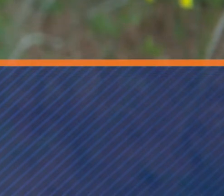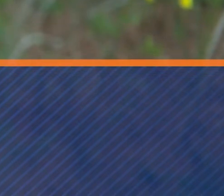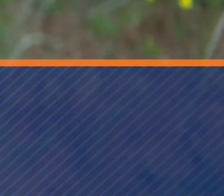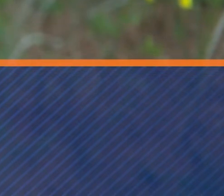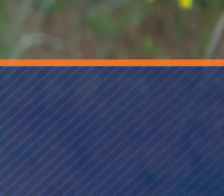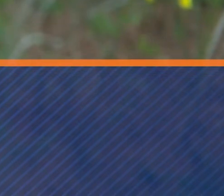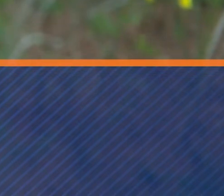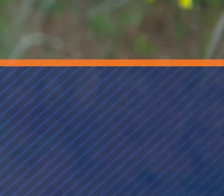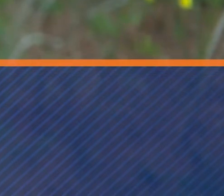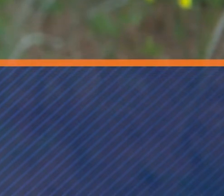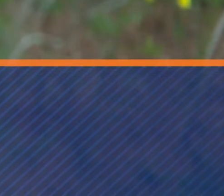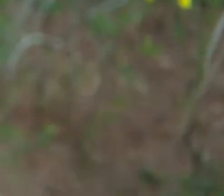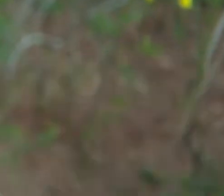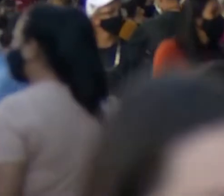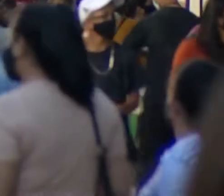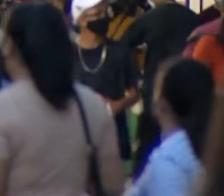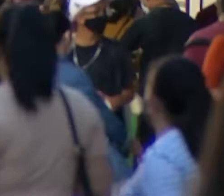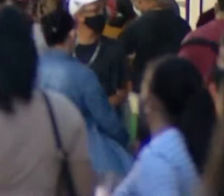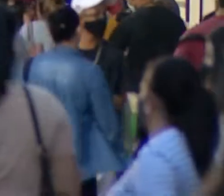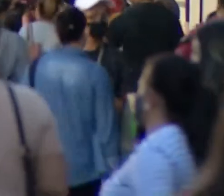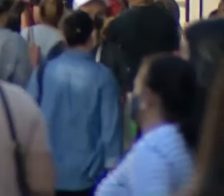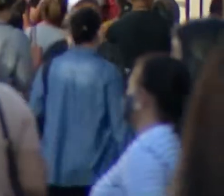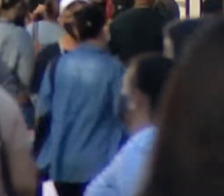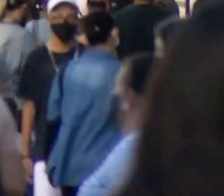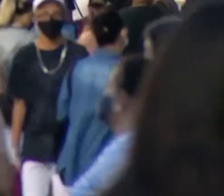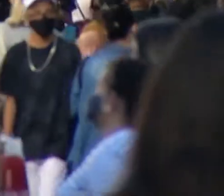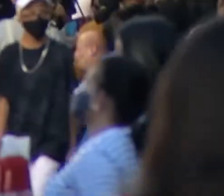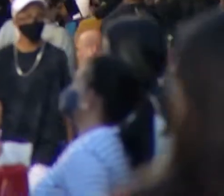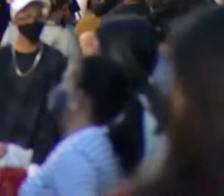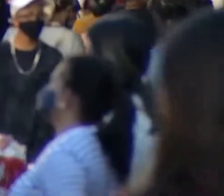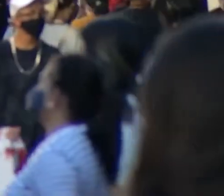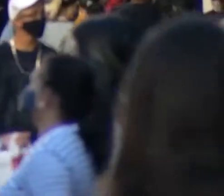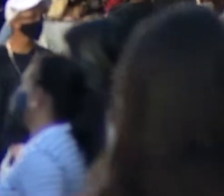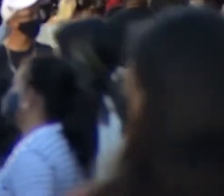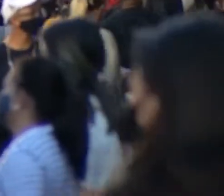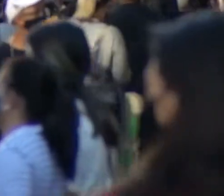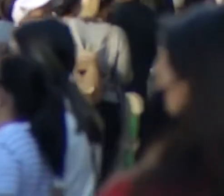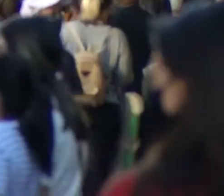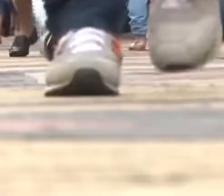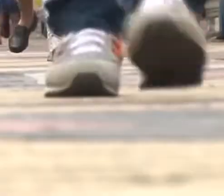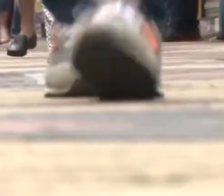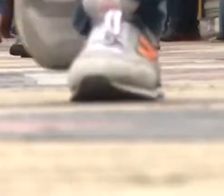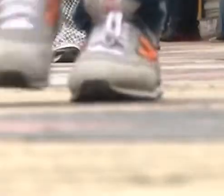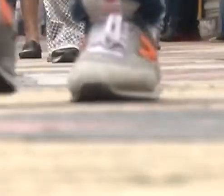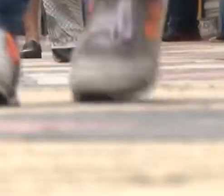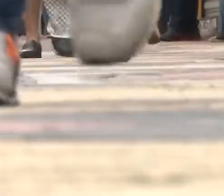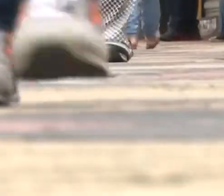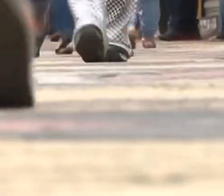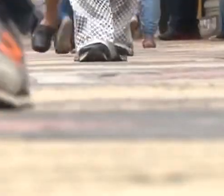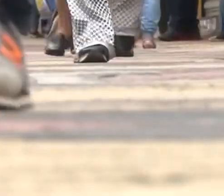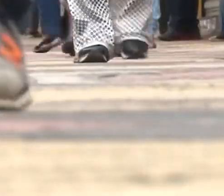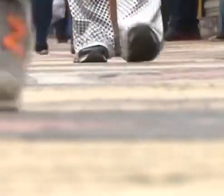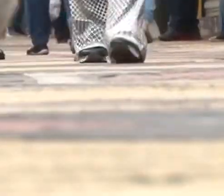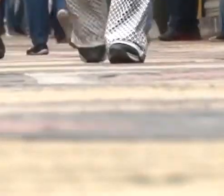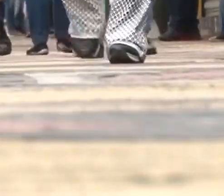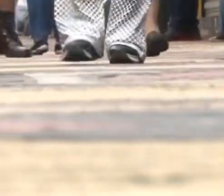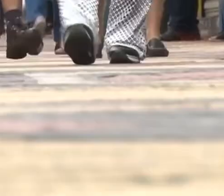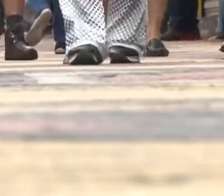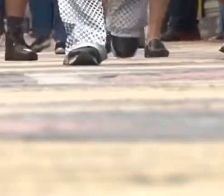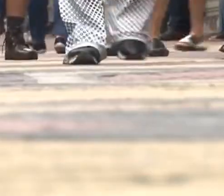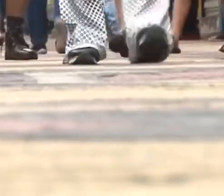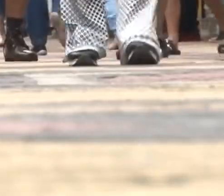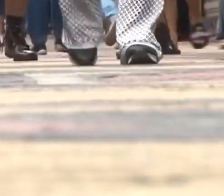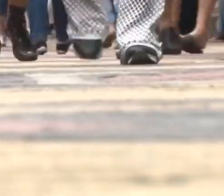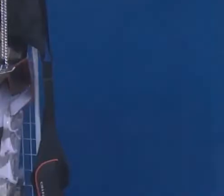144 mil ao ano. Em outras palavras, o aumento do teto significa que empreendedores poderão lucrar mais